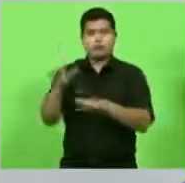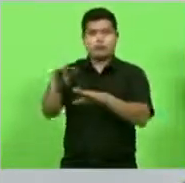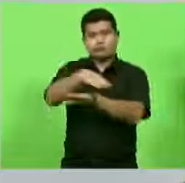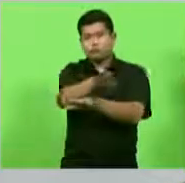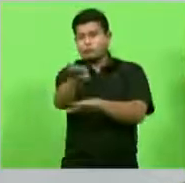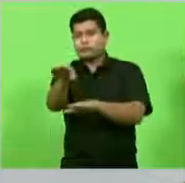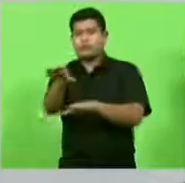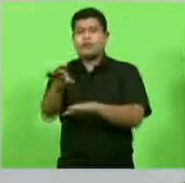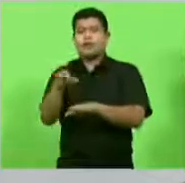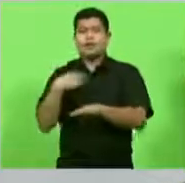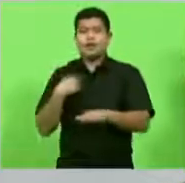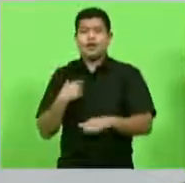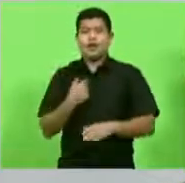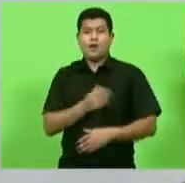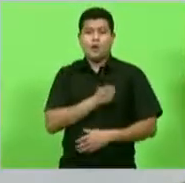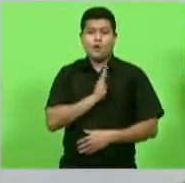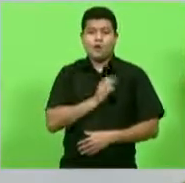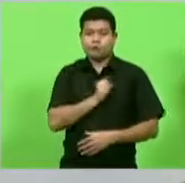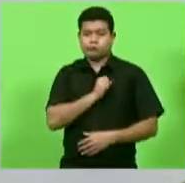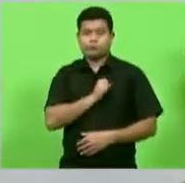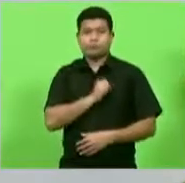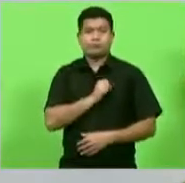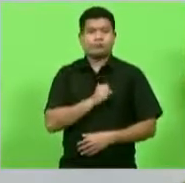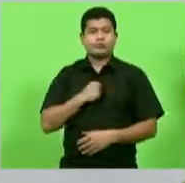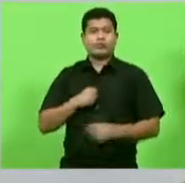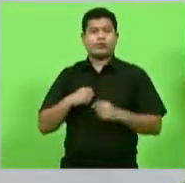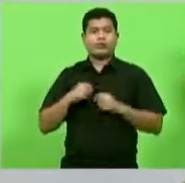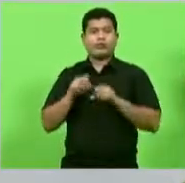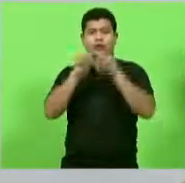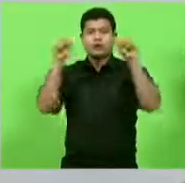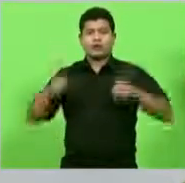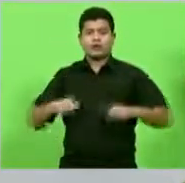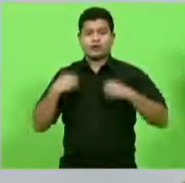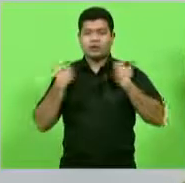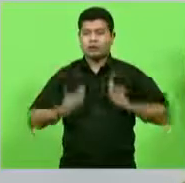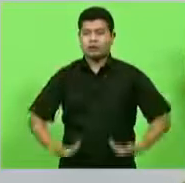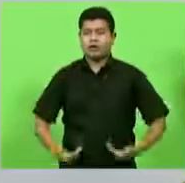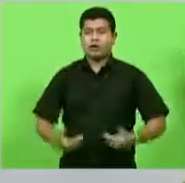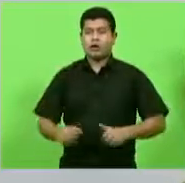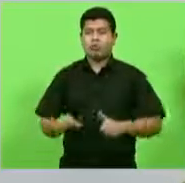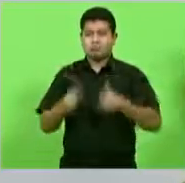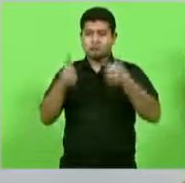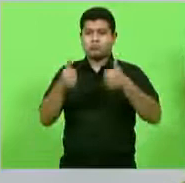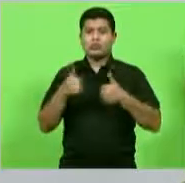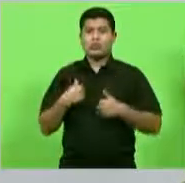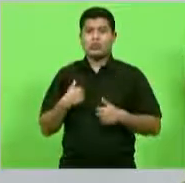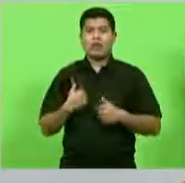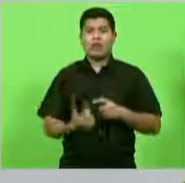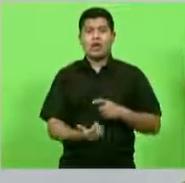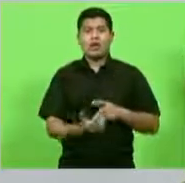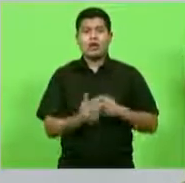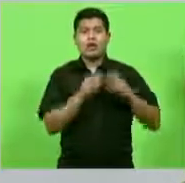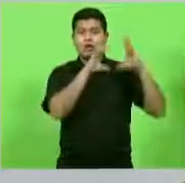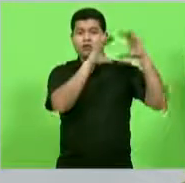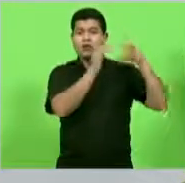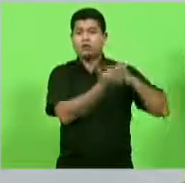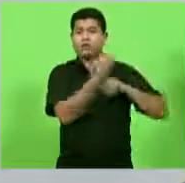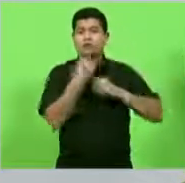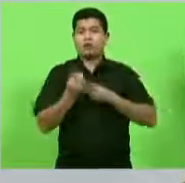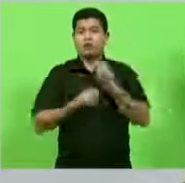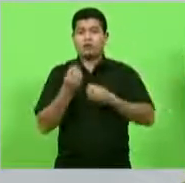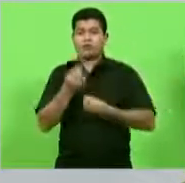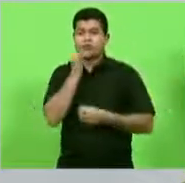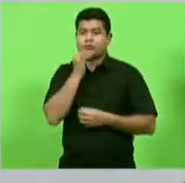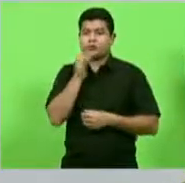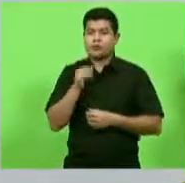bater o sistema funcionar te traz agilidade e como é que você melhora esse cérebro reptiliano quando a criança ela